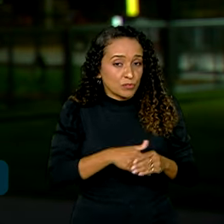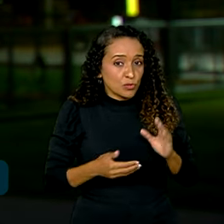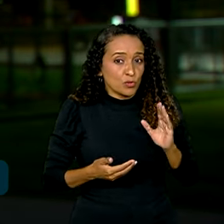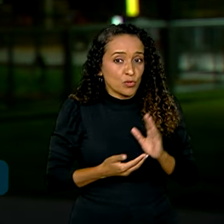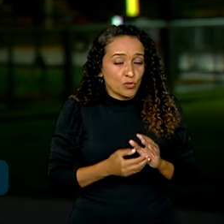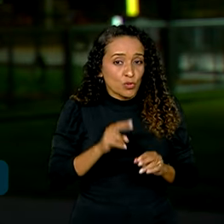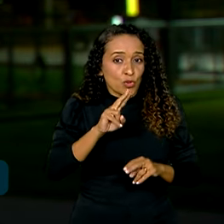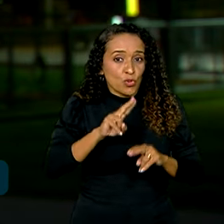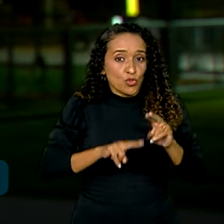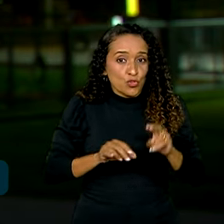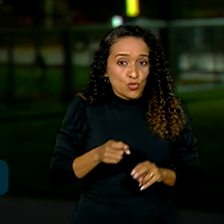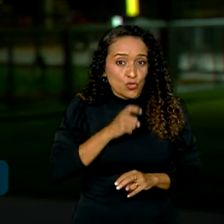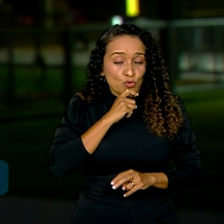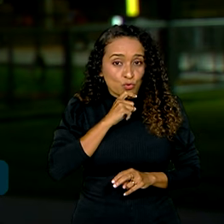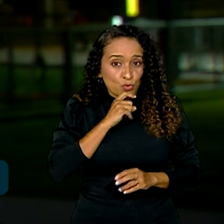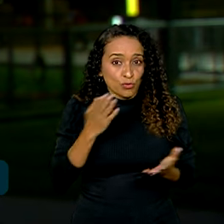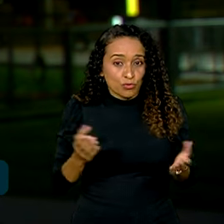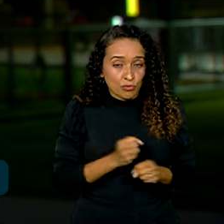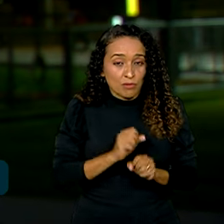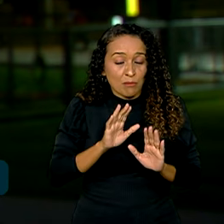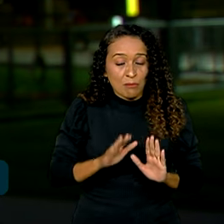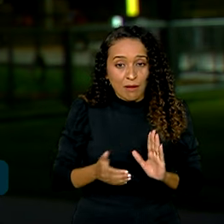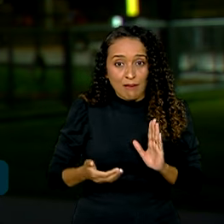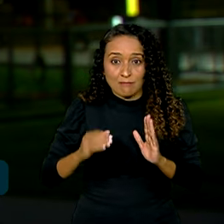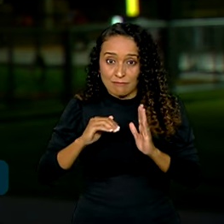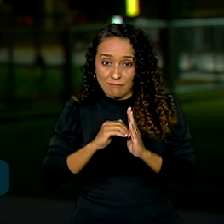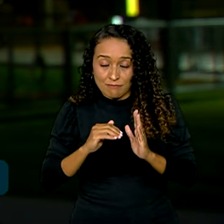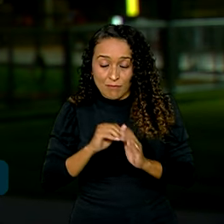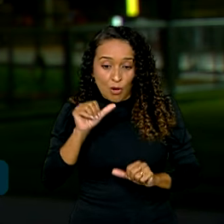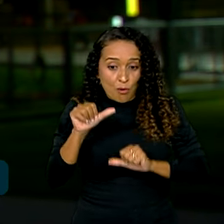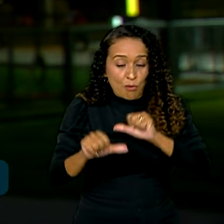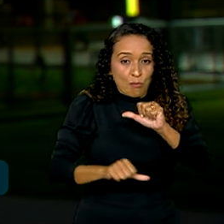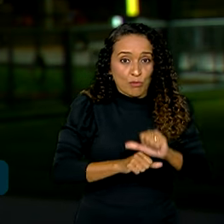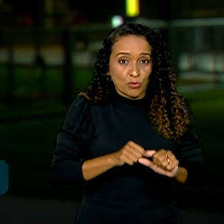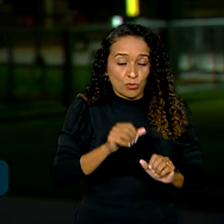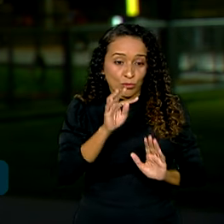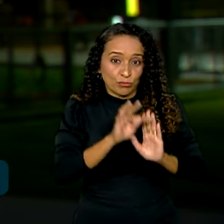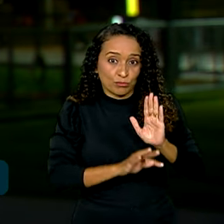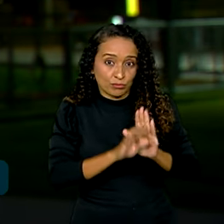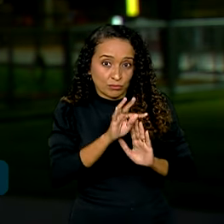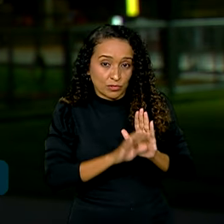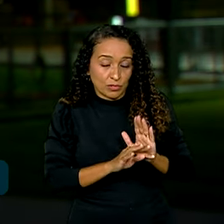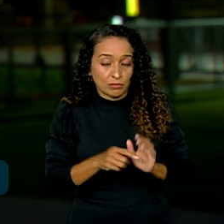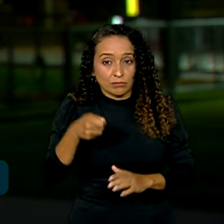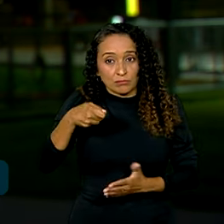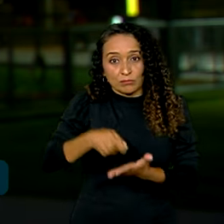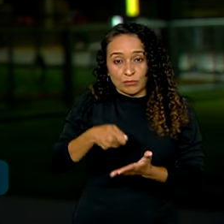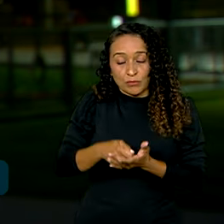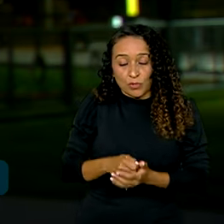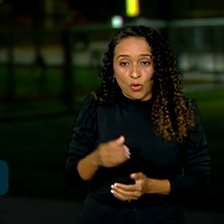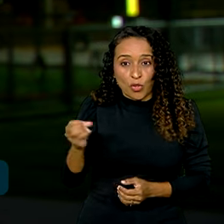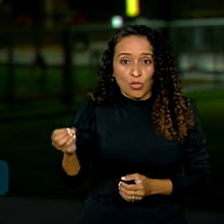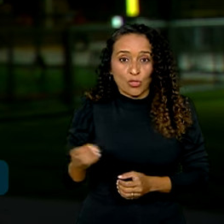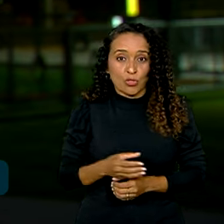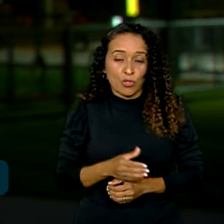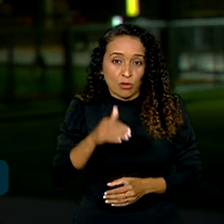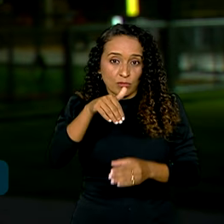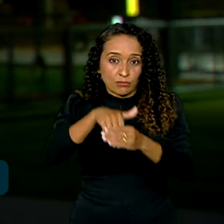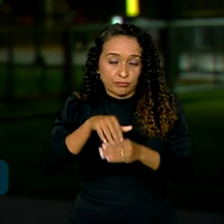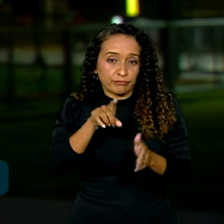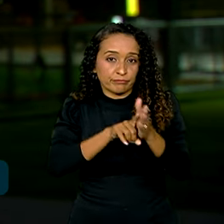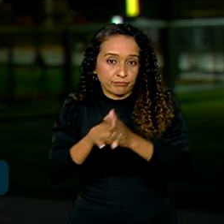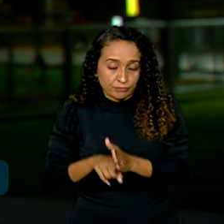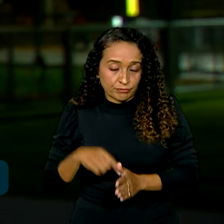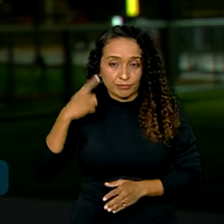julho deste ano e o Senado, no entanto, fez mudanças aí no conteúdo, o que obrigou uma nova análise da reforma